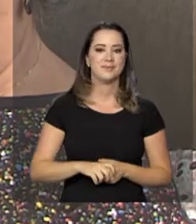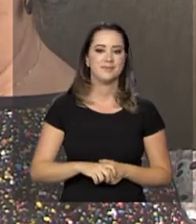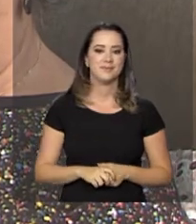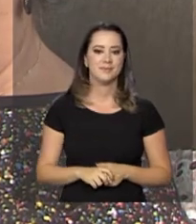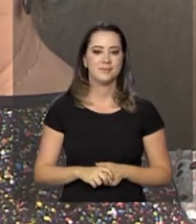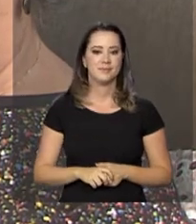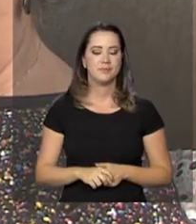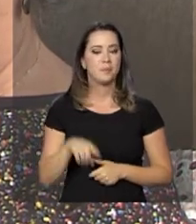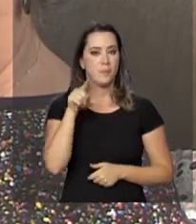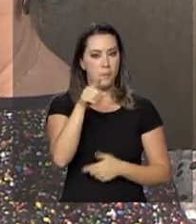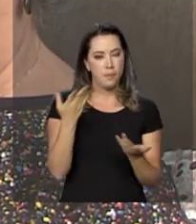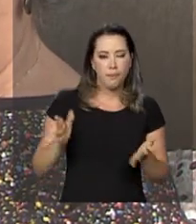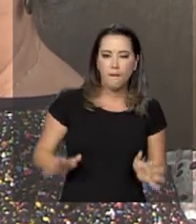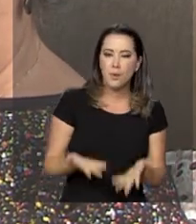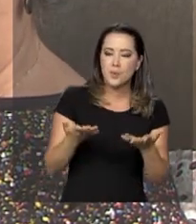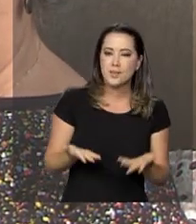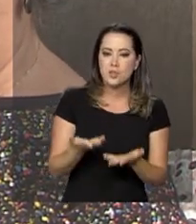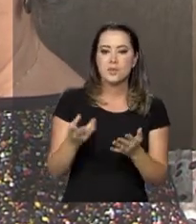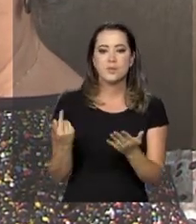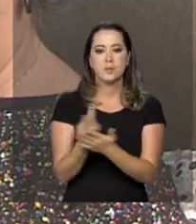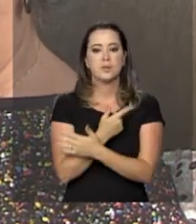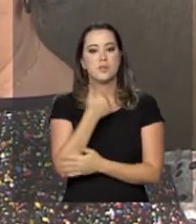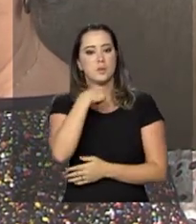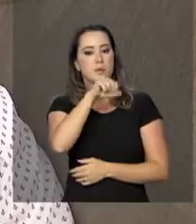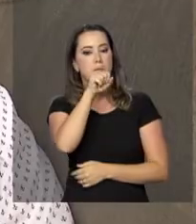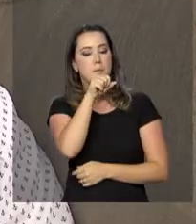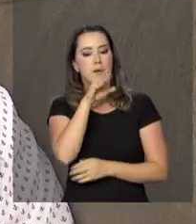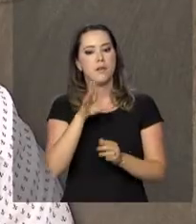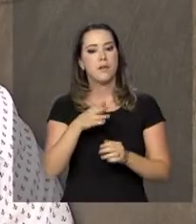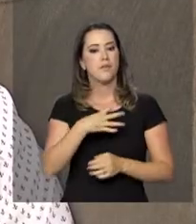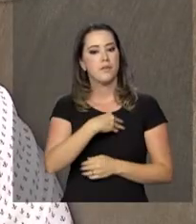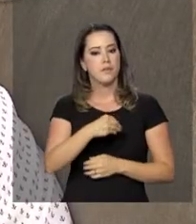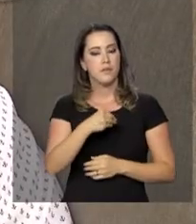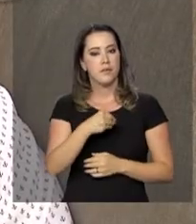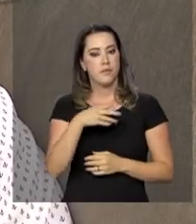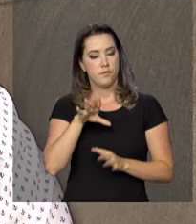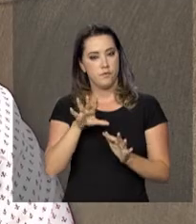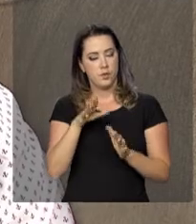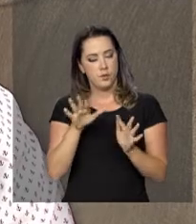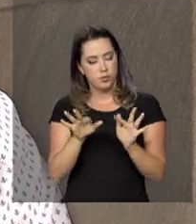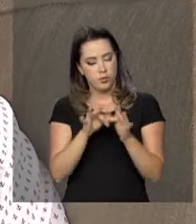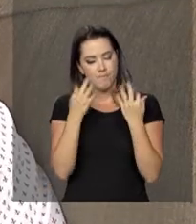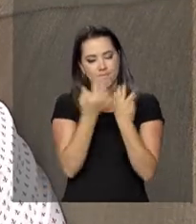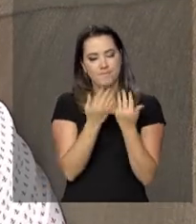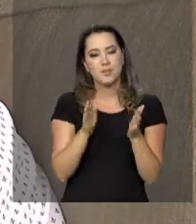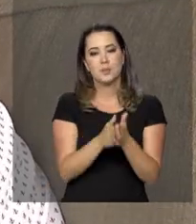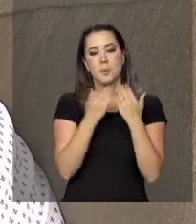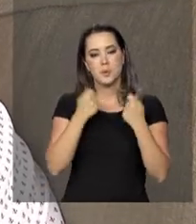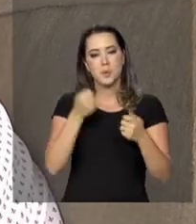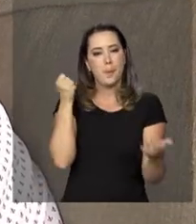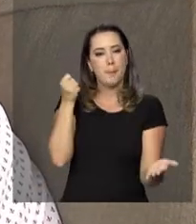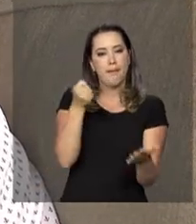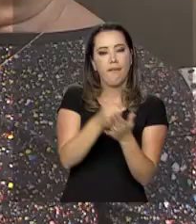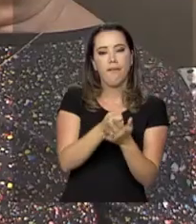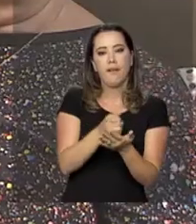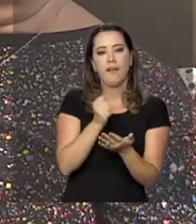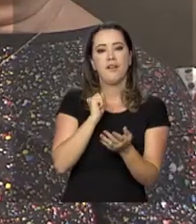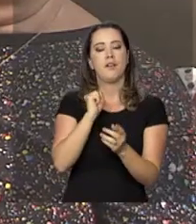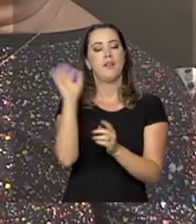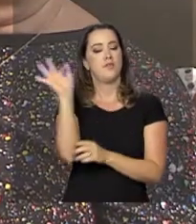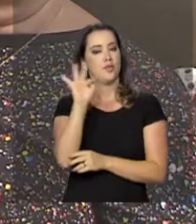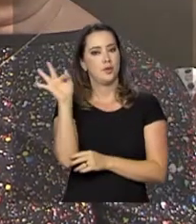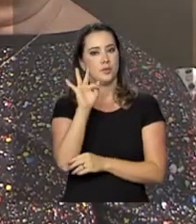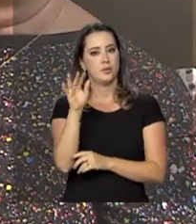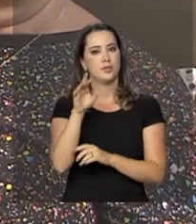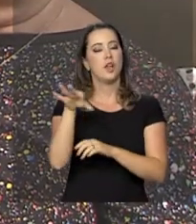Ranieri, o incentivo para estudar veio da mãe. De família pobre, ele conta que precisou trabalhar para pagar a faculdade de arquitetura. Foi